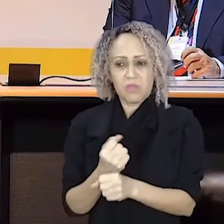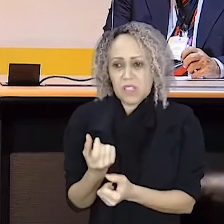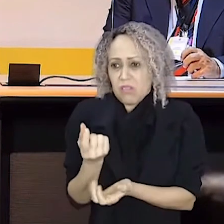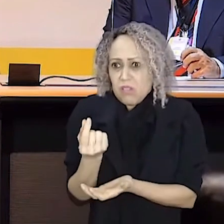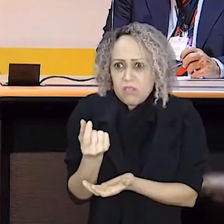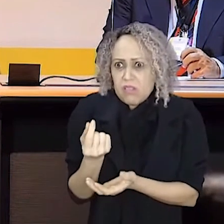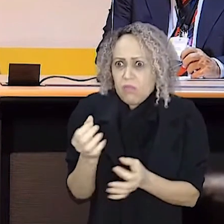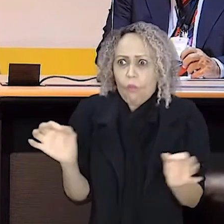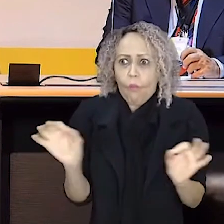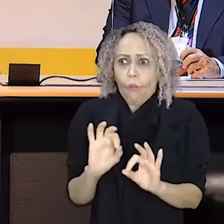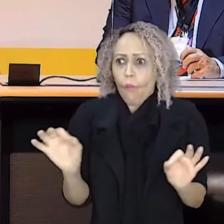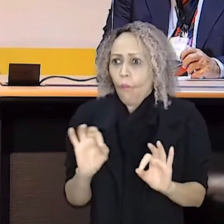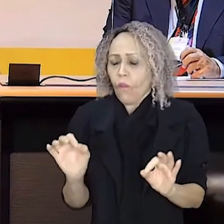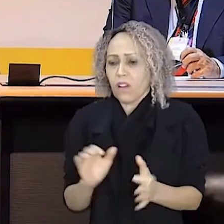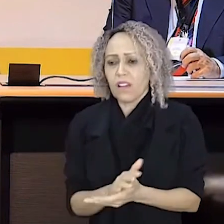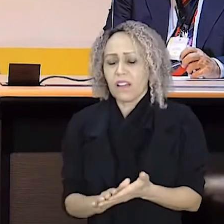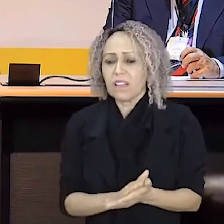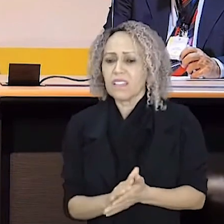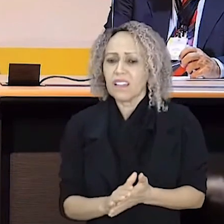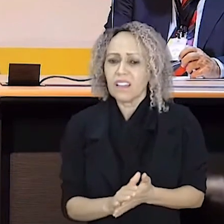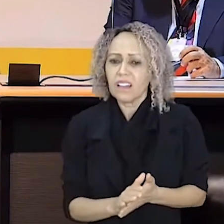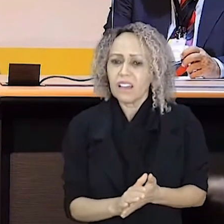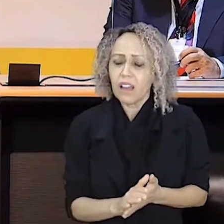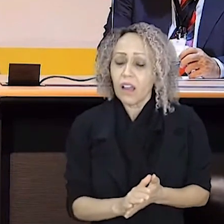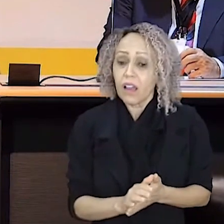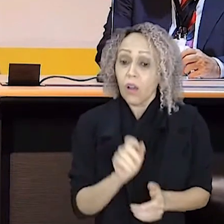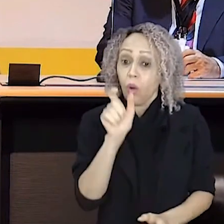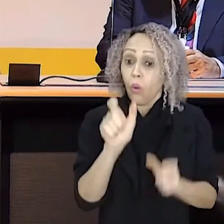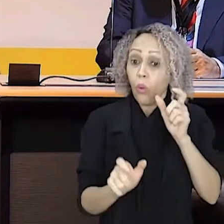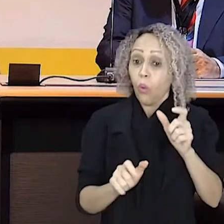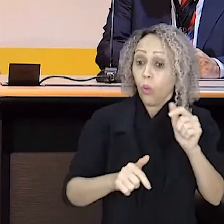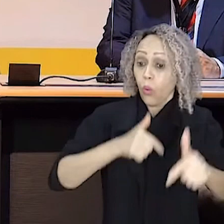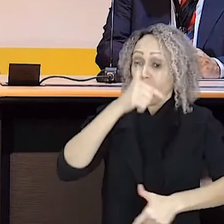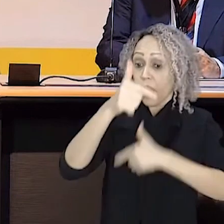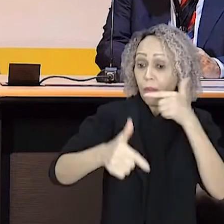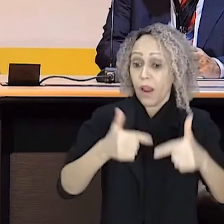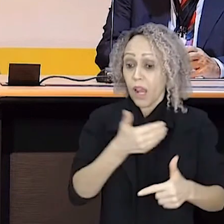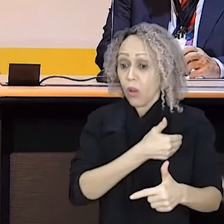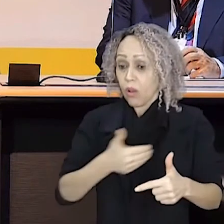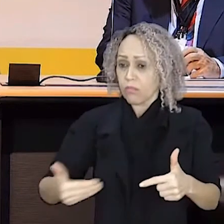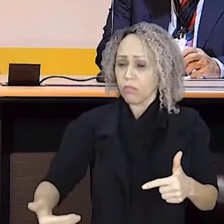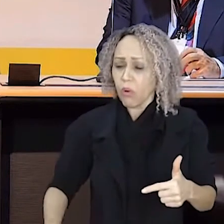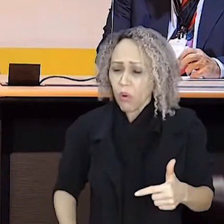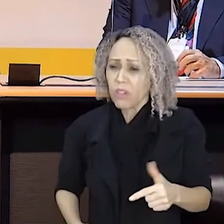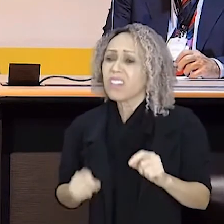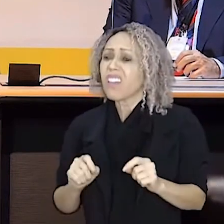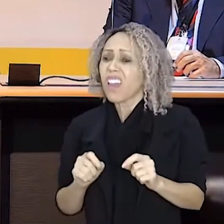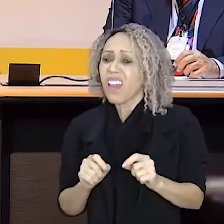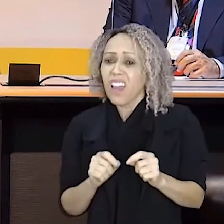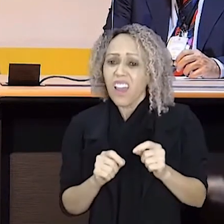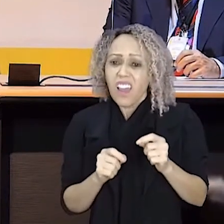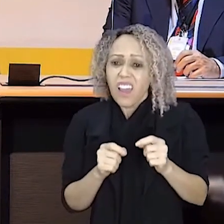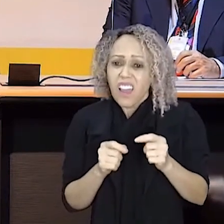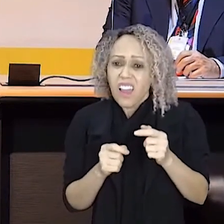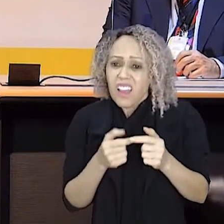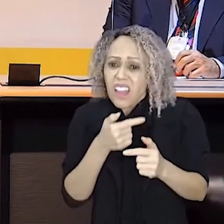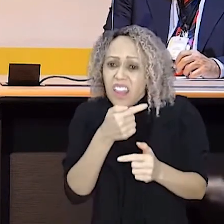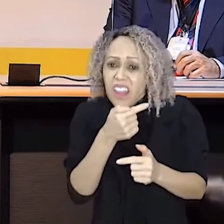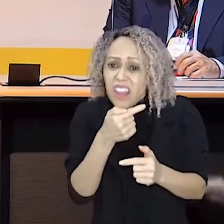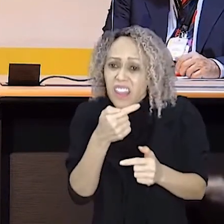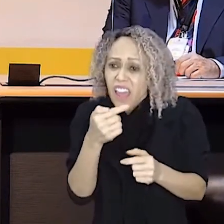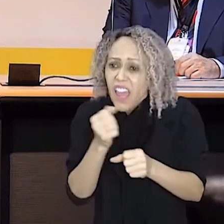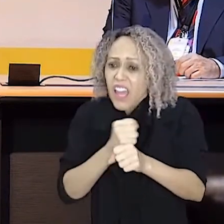são 7 anos sem reajuste. Não é qualquer coisa. Quer dizer, é um custo de vida que vai pesando,